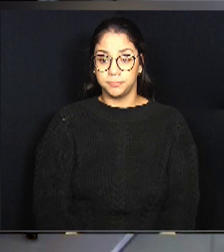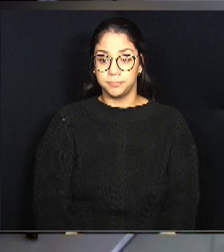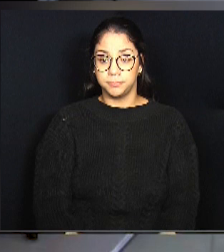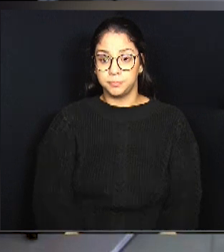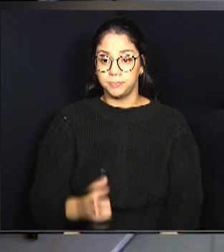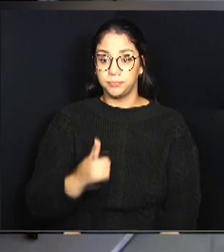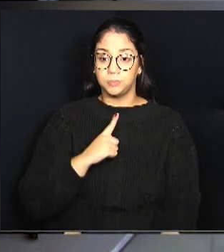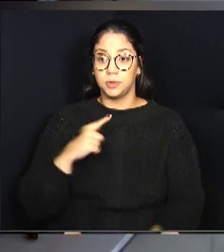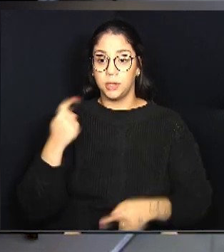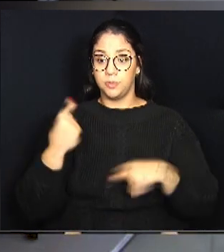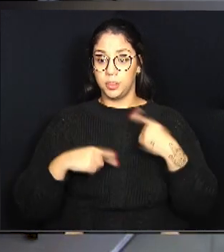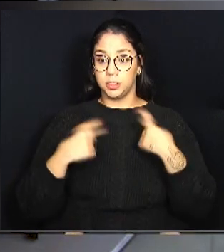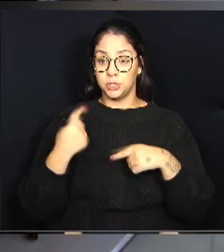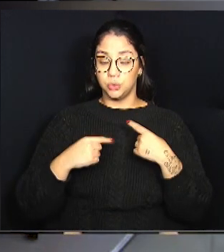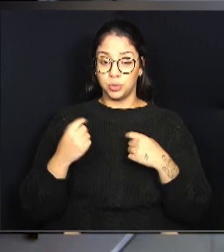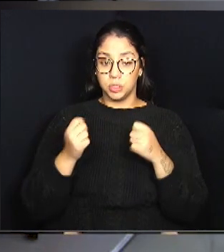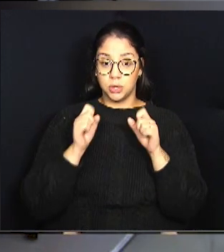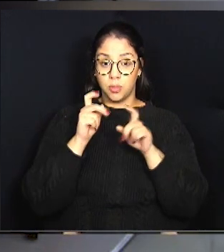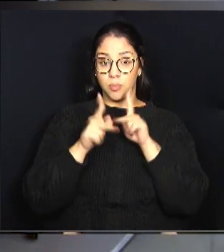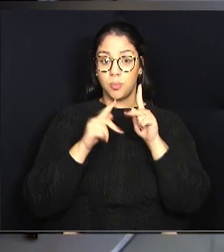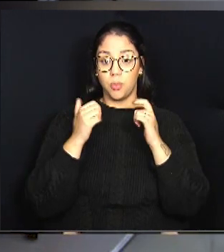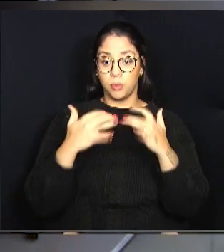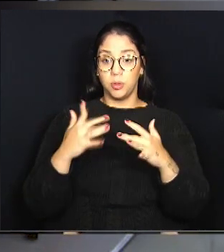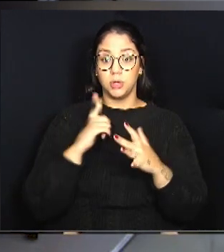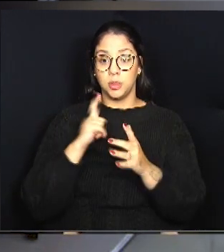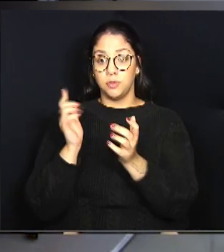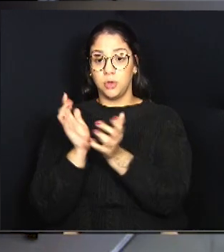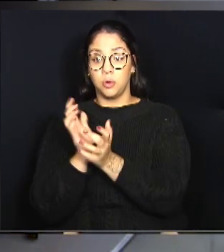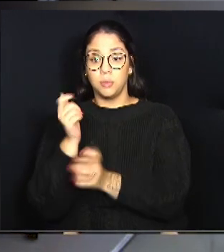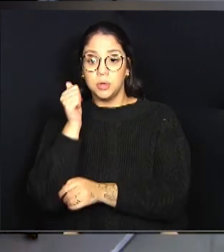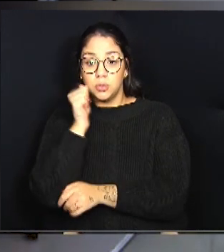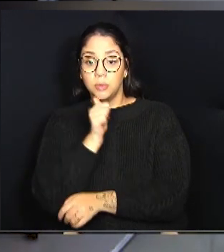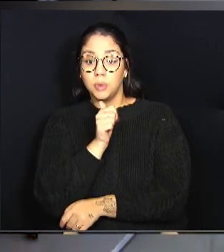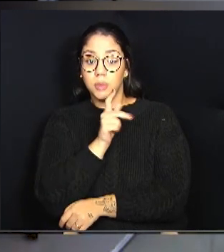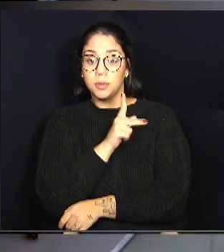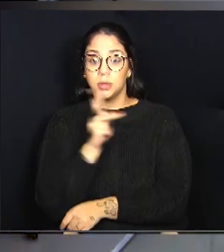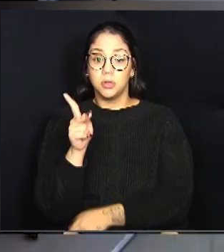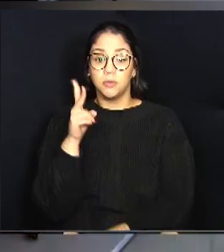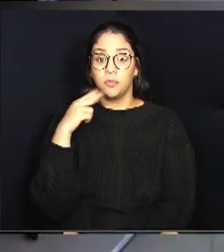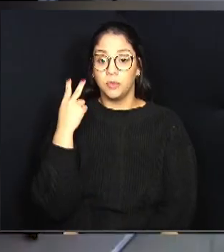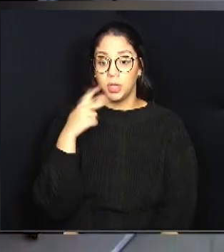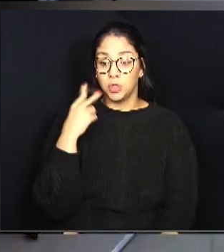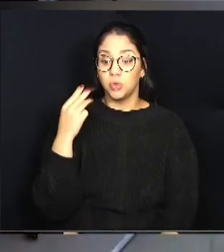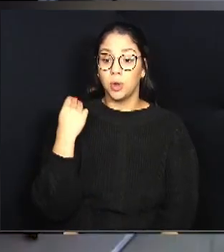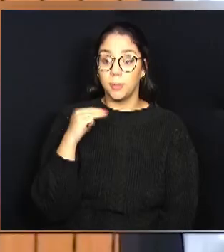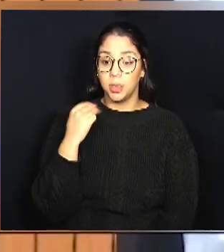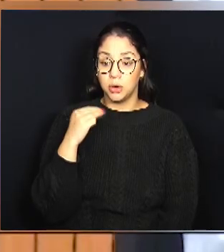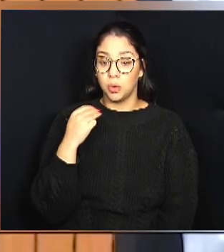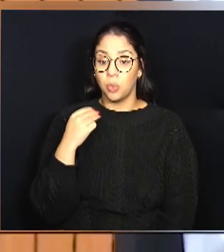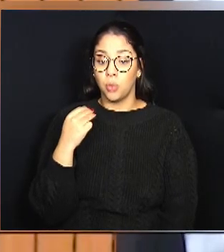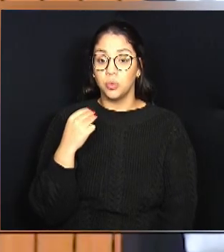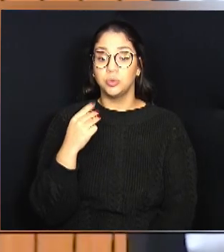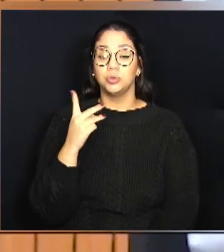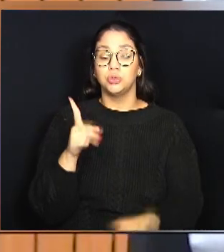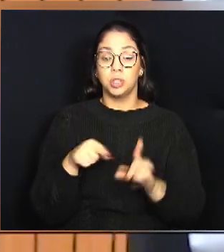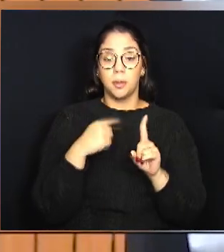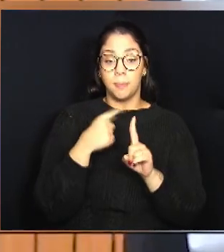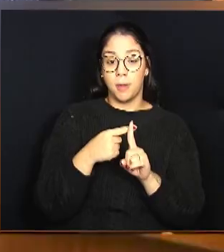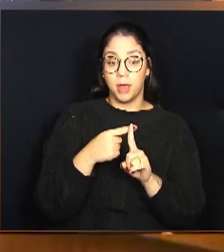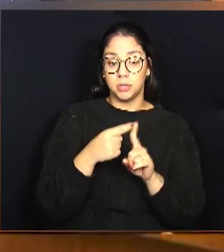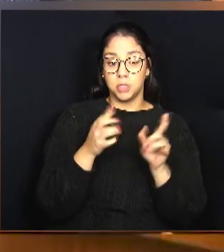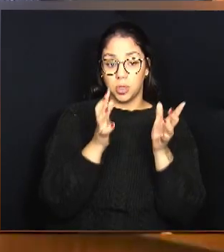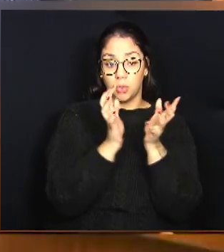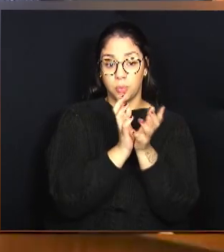Foi realizado um debate público promovido pela Comissão da Mulher, presidida pela vereadora Mariana